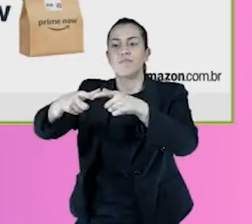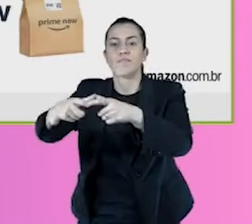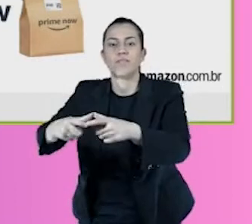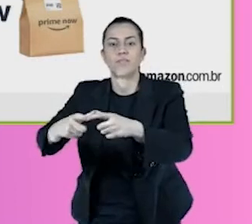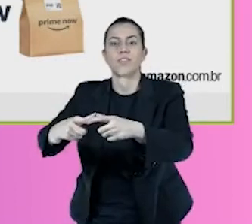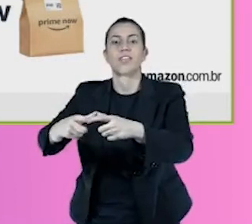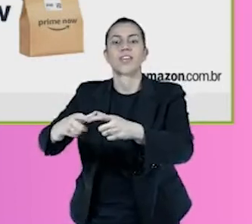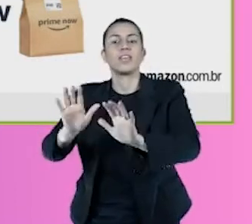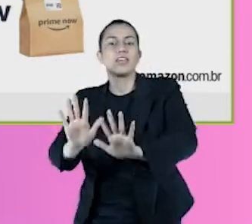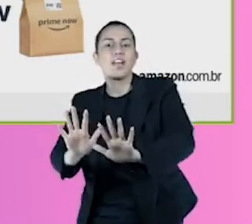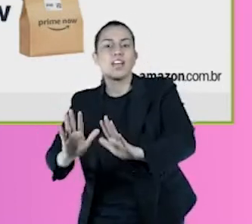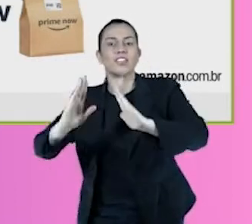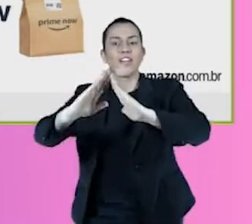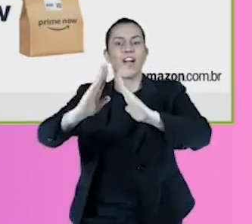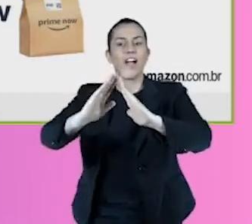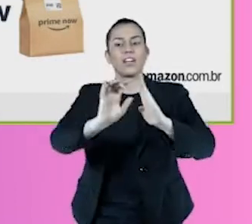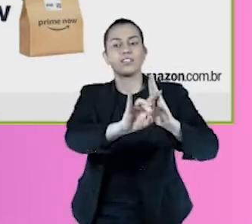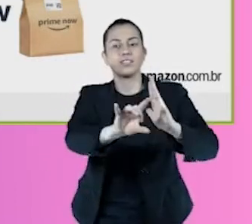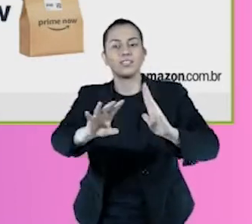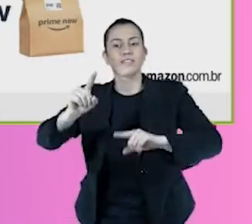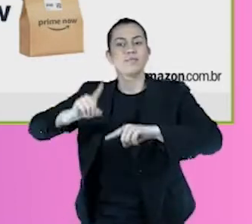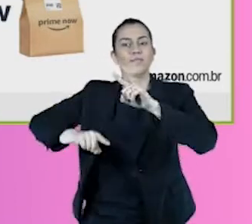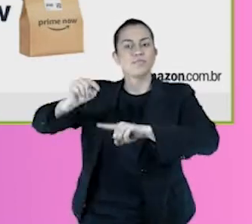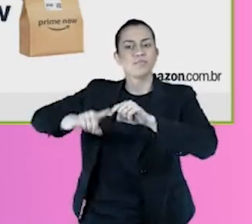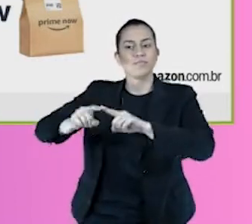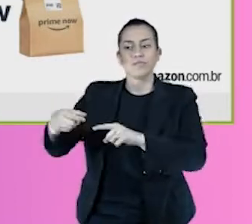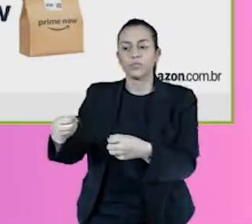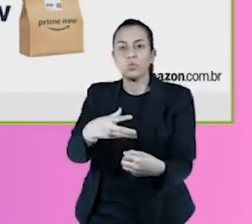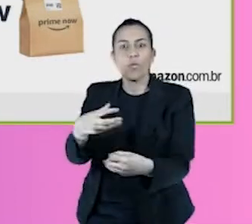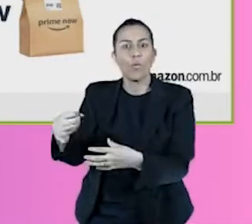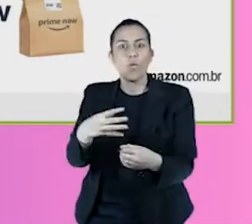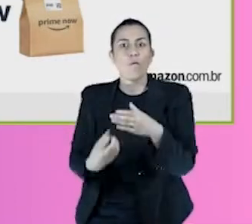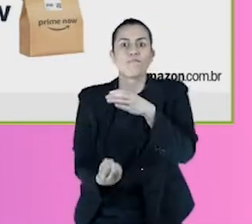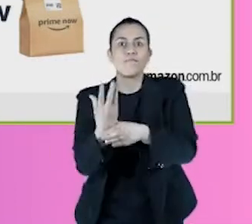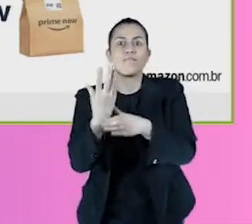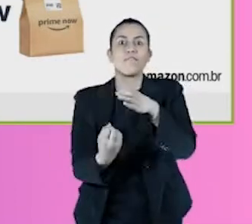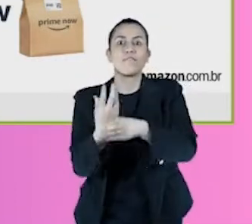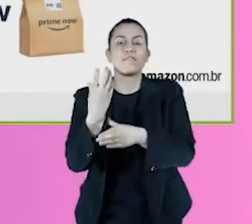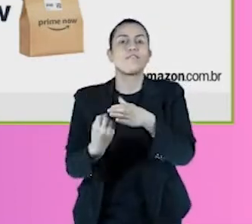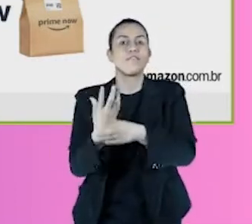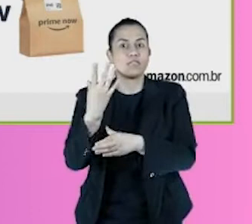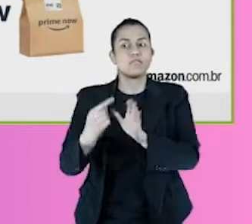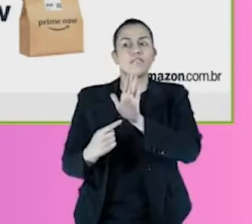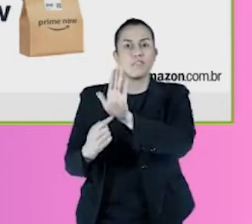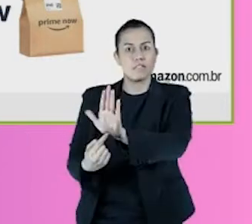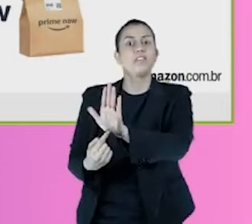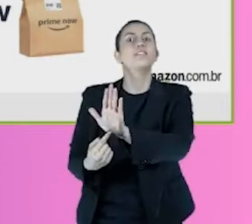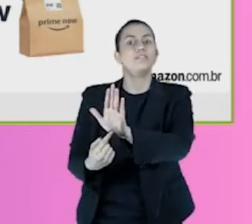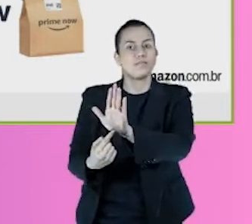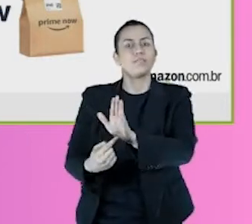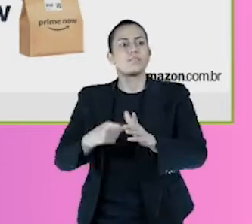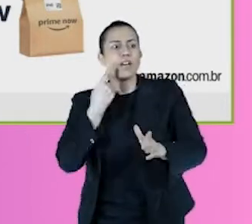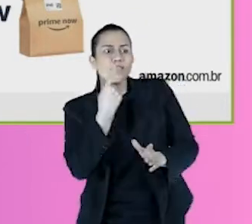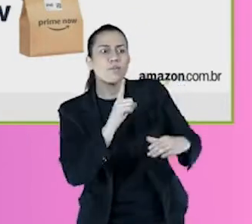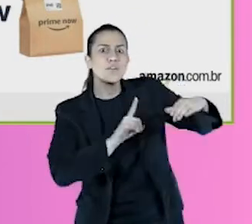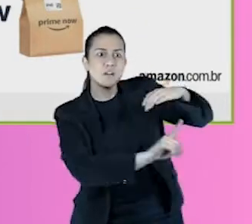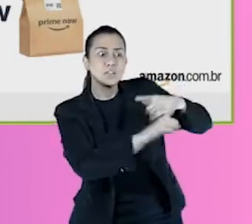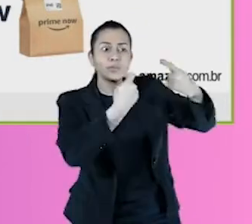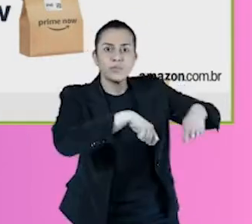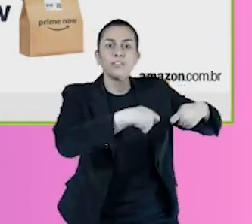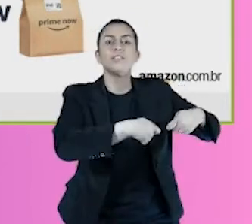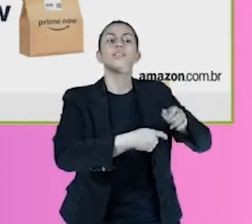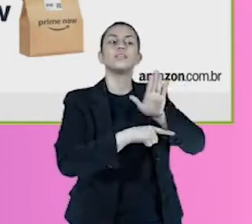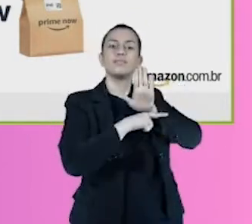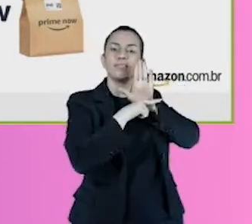são vários exemplos de produtos e de lançamentos que nós tivemos, que nós levamos em consideração essa demanda, essa necessidade do cliente para,